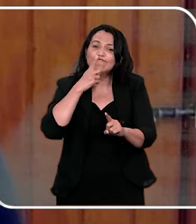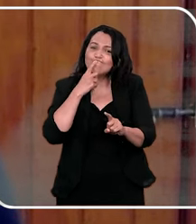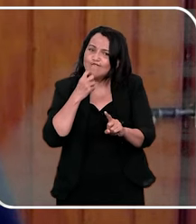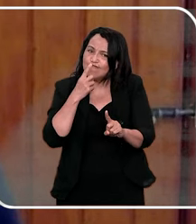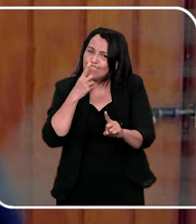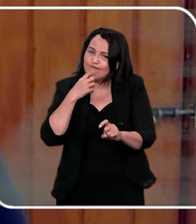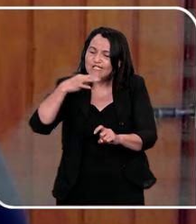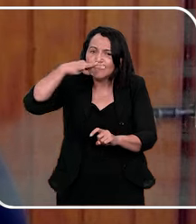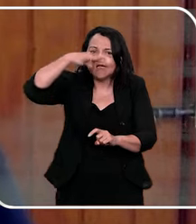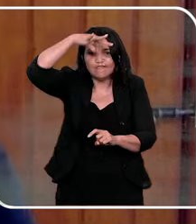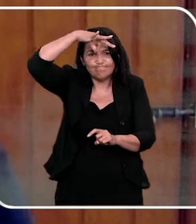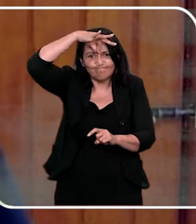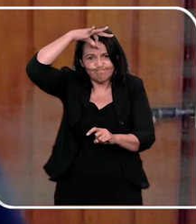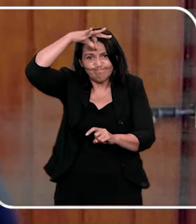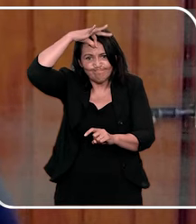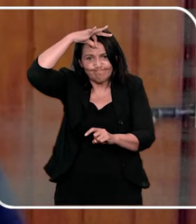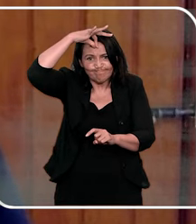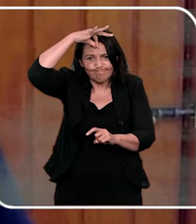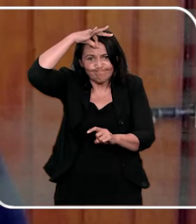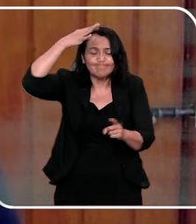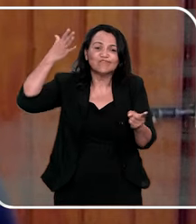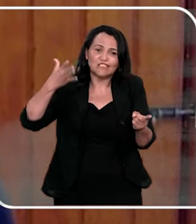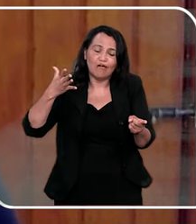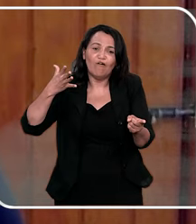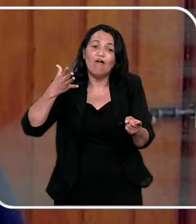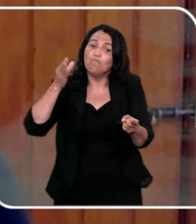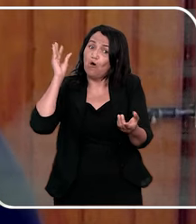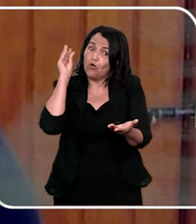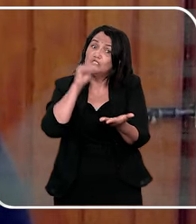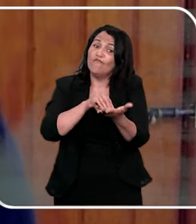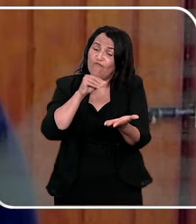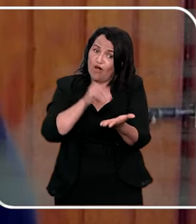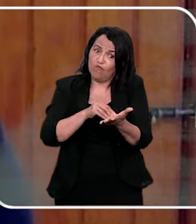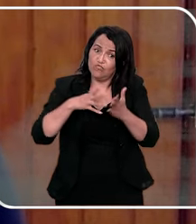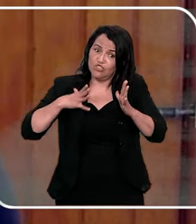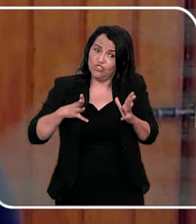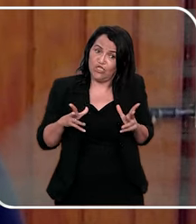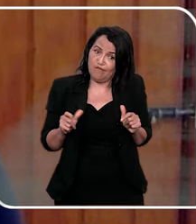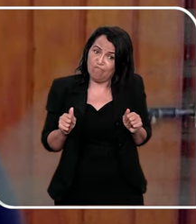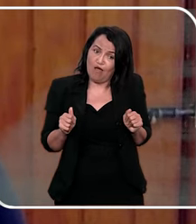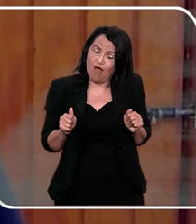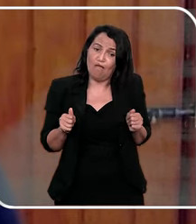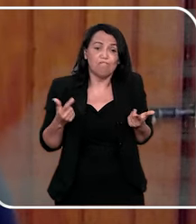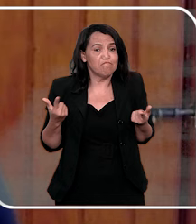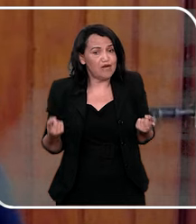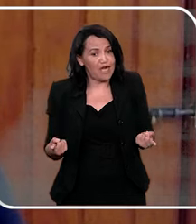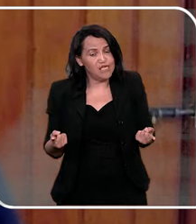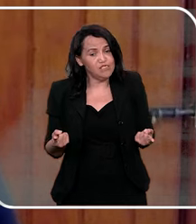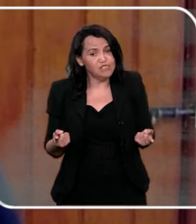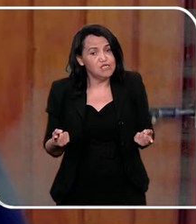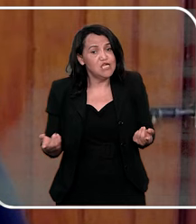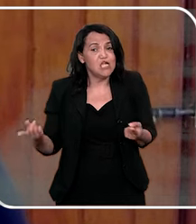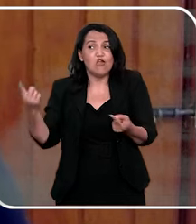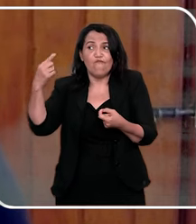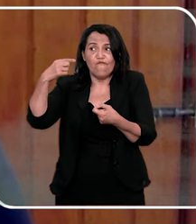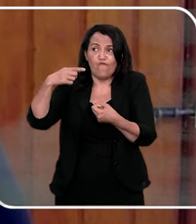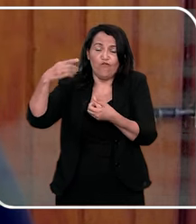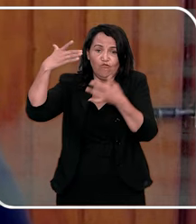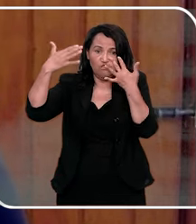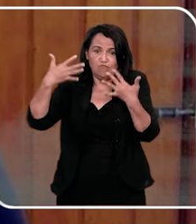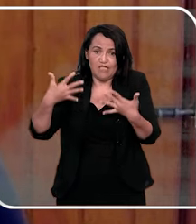mas a manipulação deixa ali vermelha, assaduras constantes, pode ser a gente errando na higiene, mas pode ser um sinal